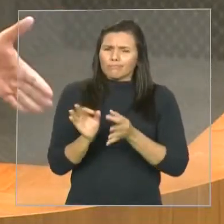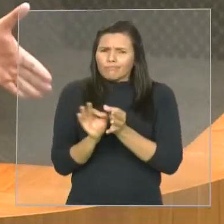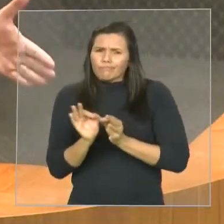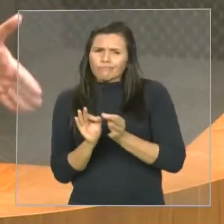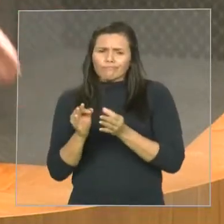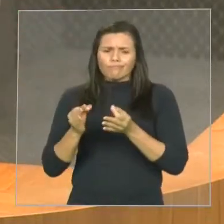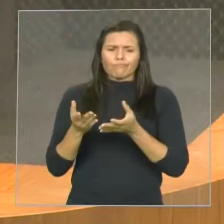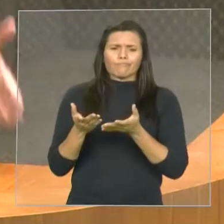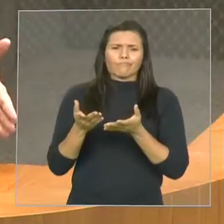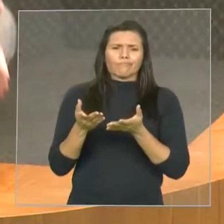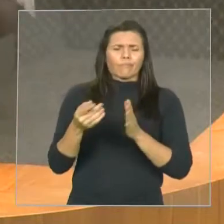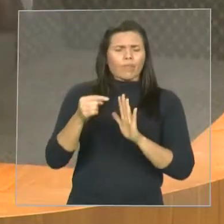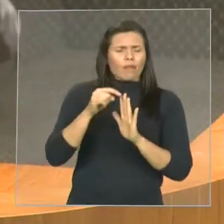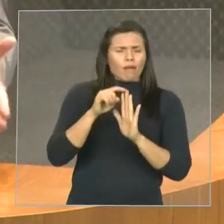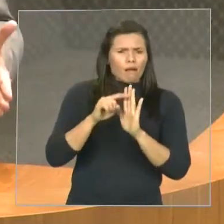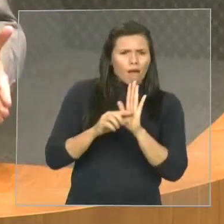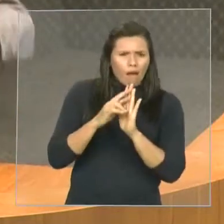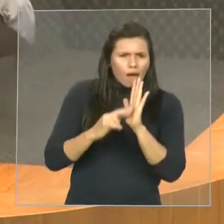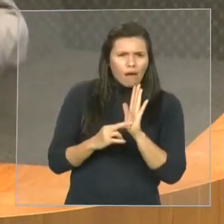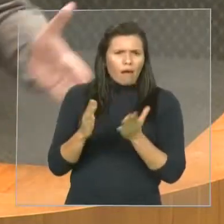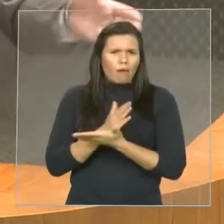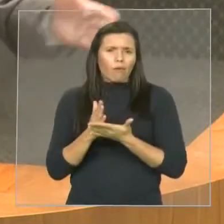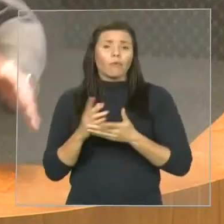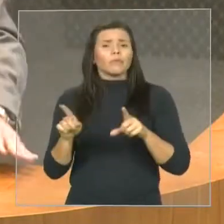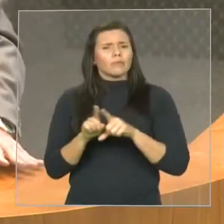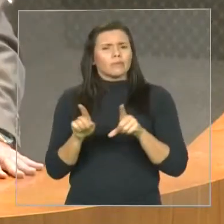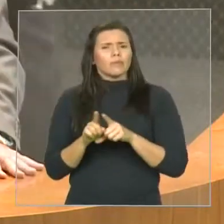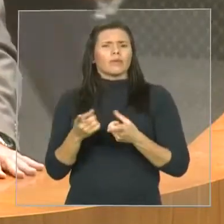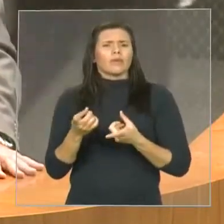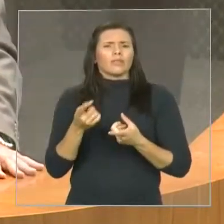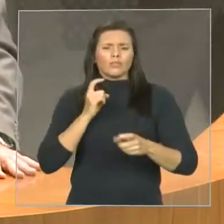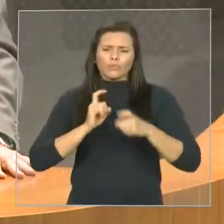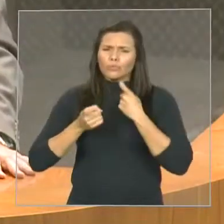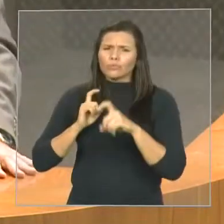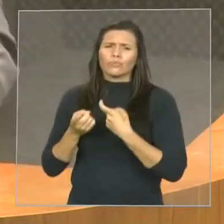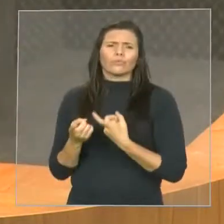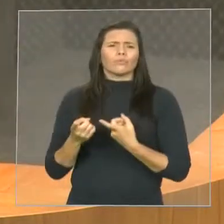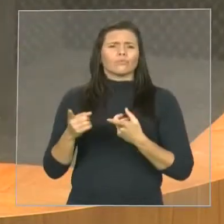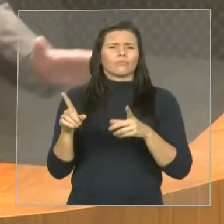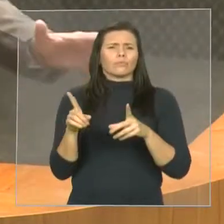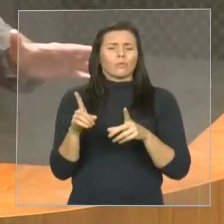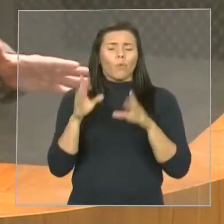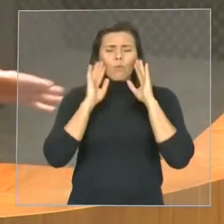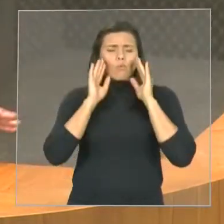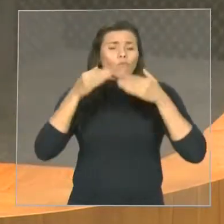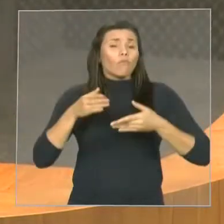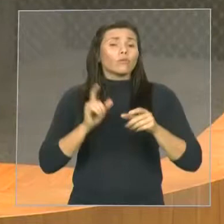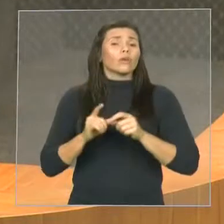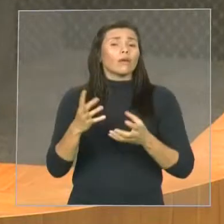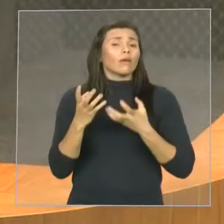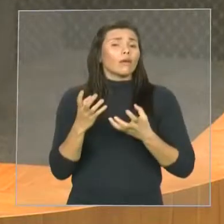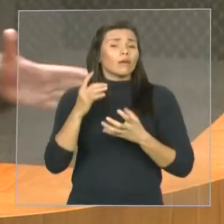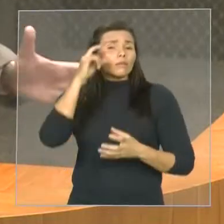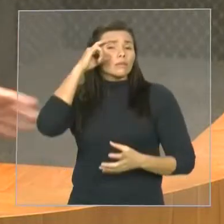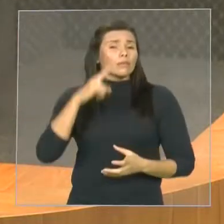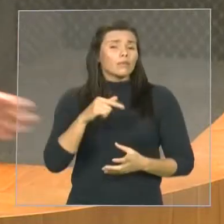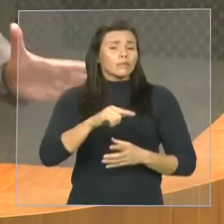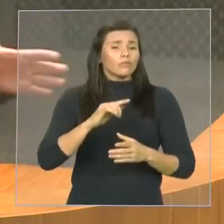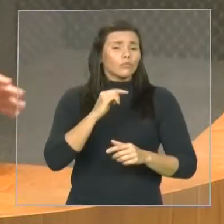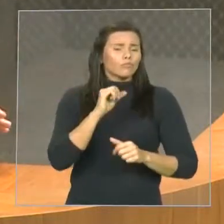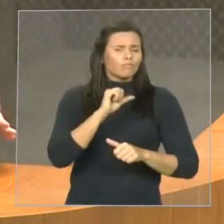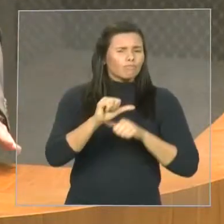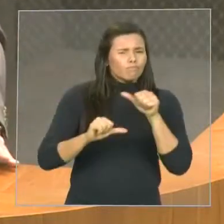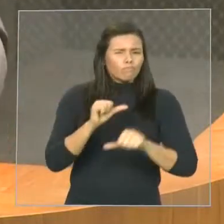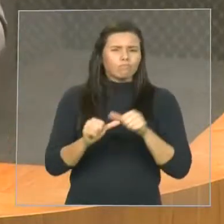de discutir as matérias, aprimorar-las, melhorá-las, que é esse que nós devemos fazer. Nós não podemos votar as coisas de afogadilho, não há necessidade